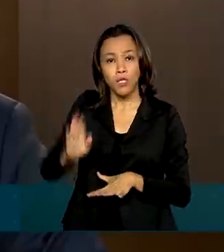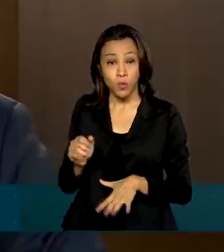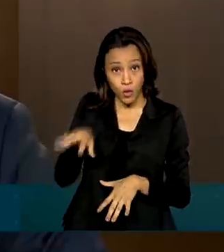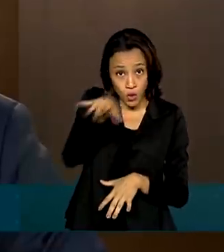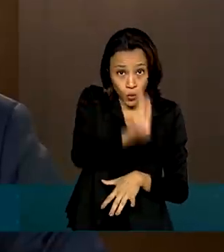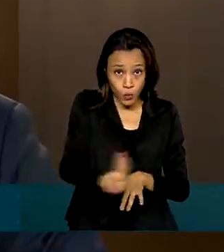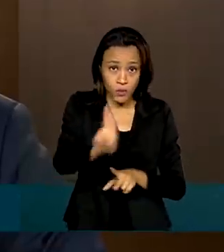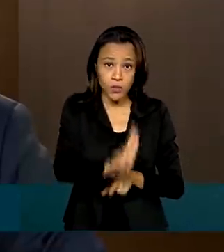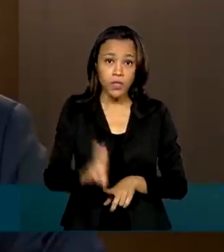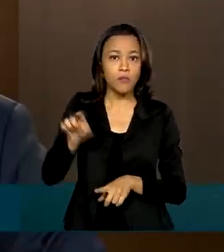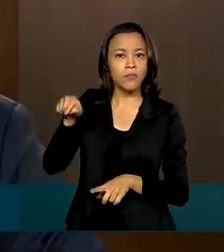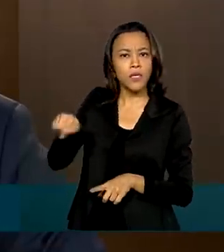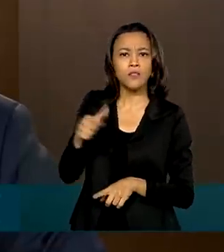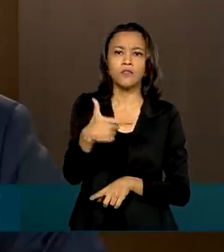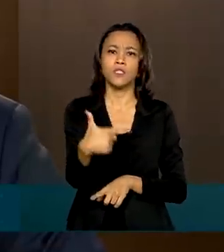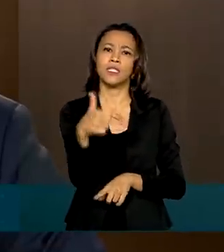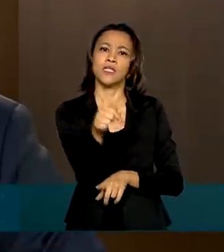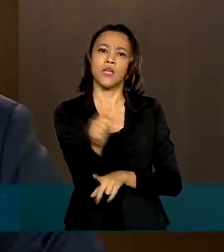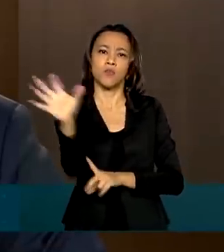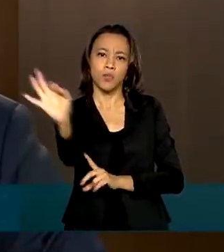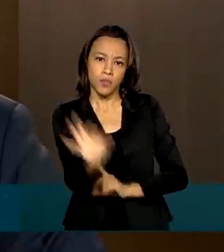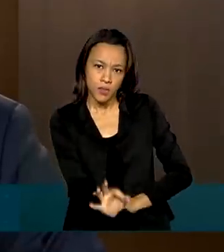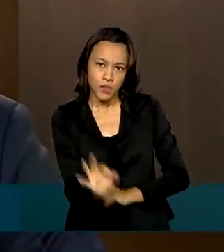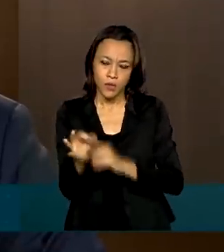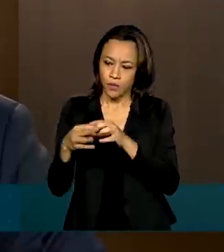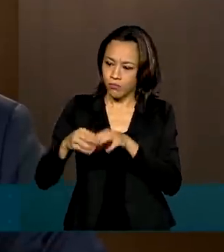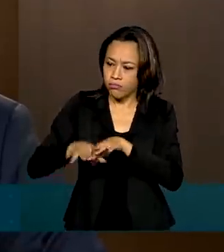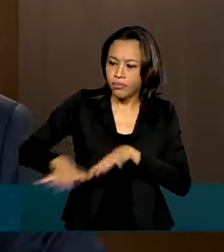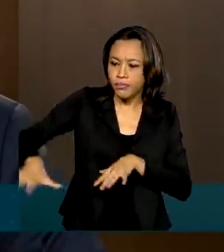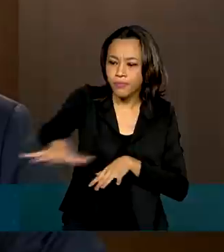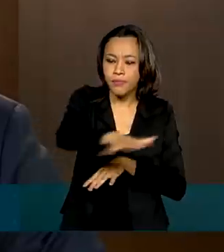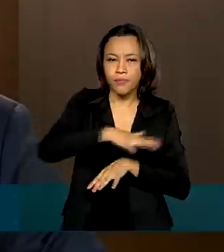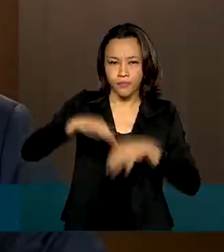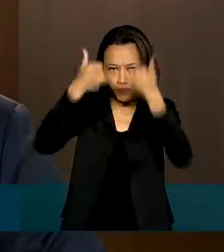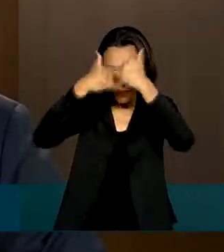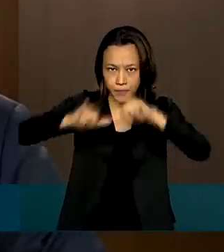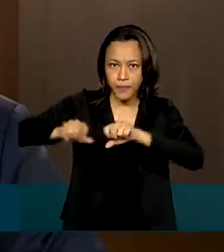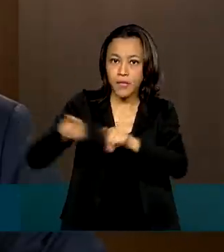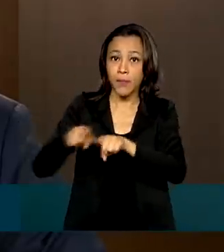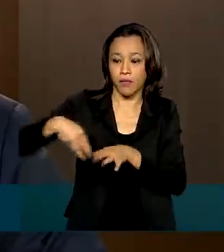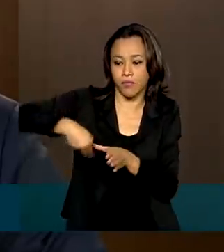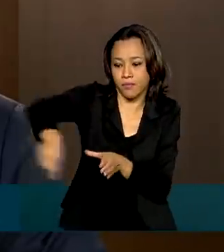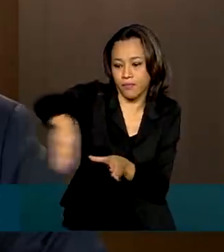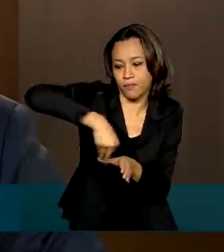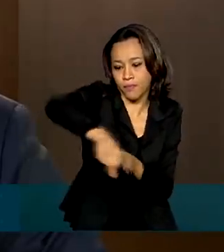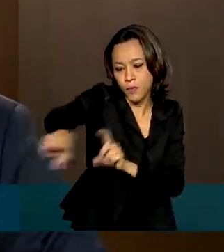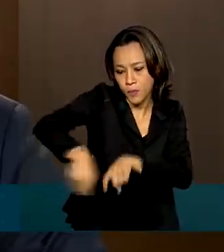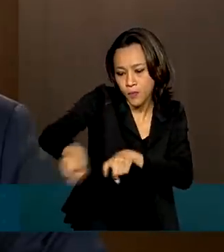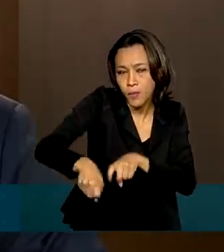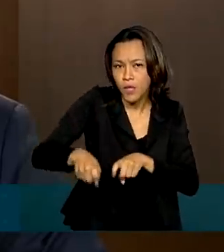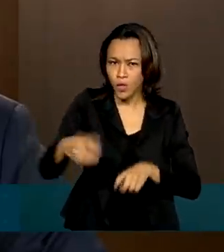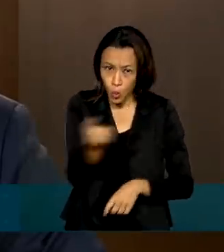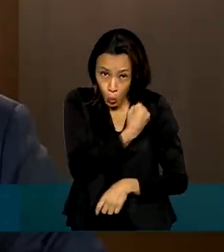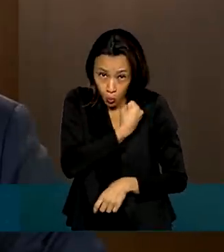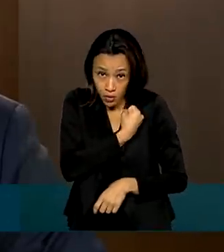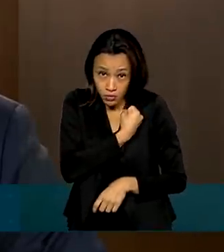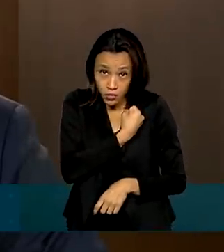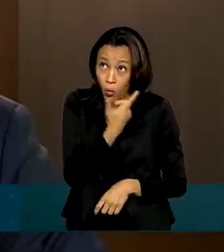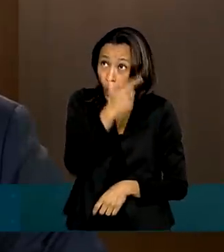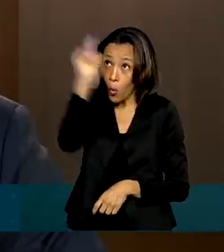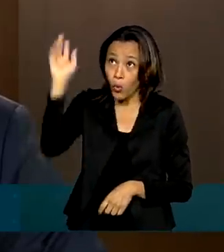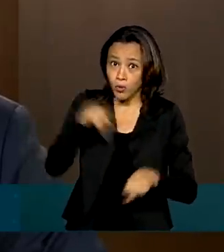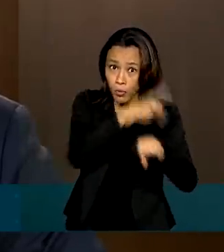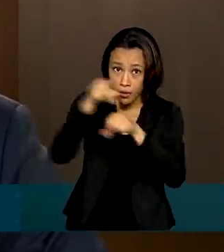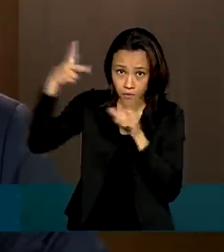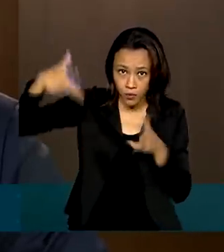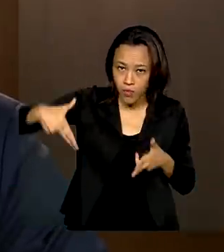27% do nosso território para a pecuária e a agricultura. Números que nenhum outro país possui.